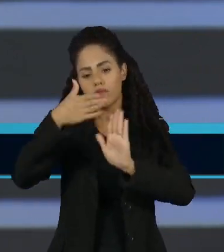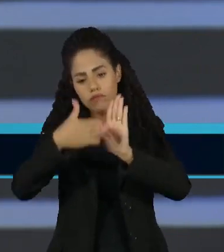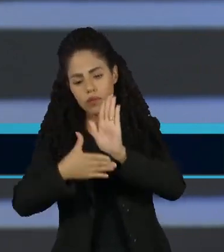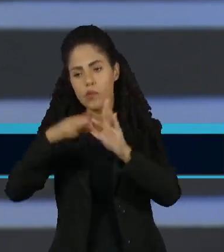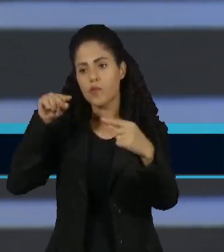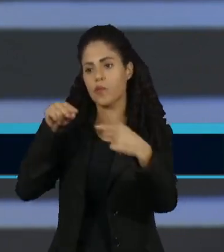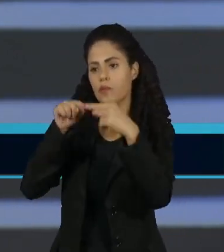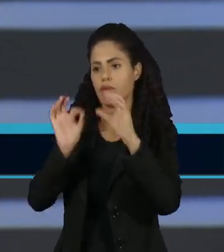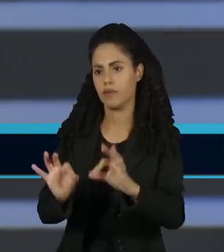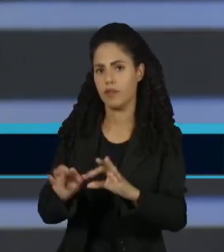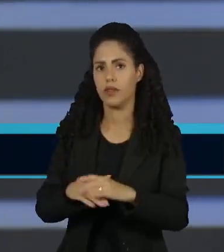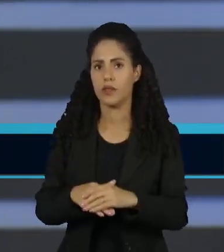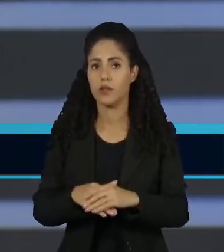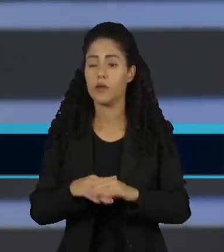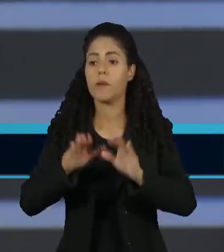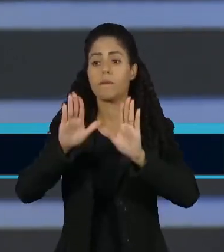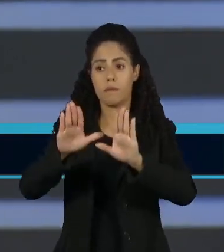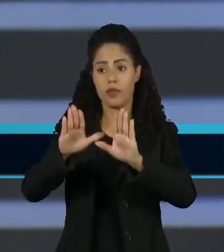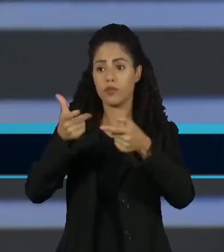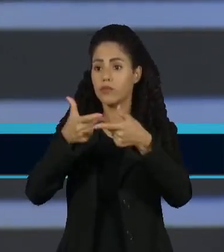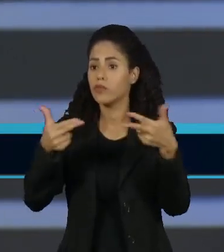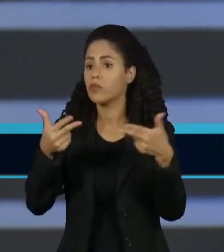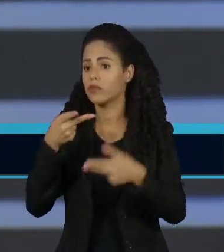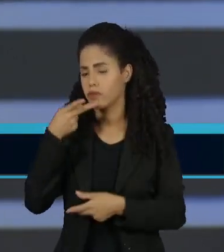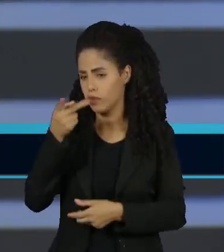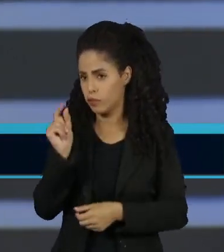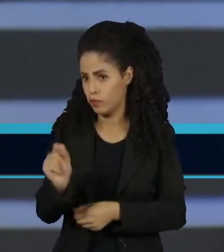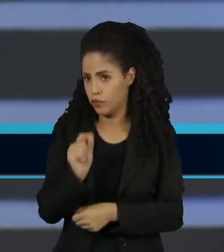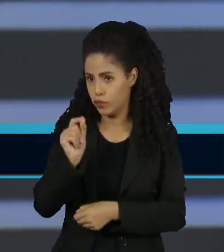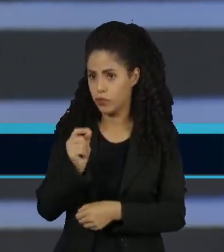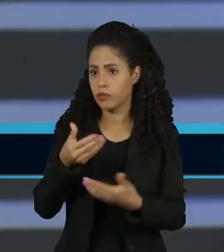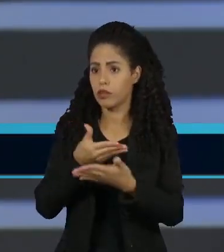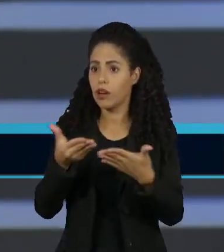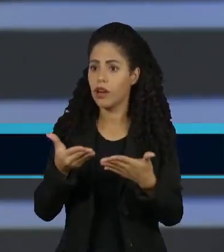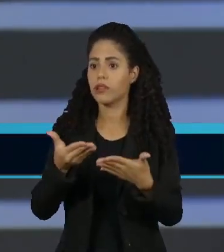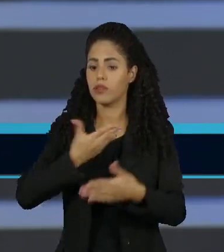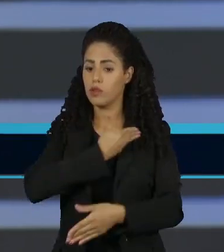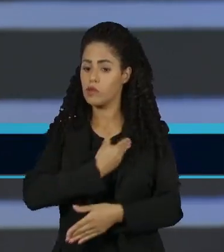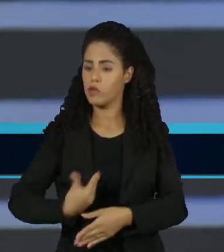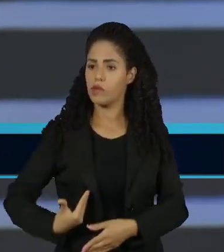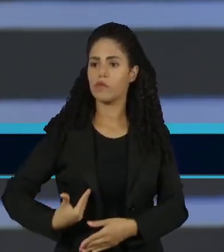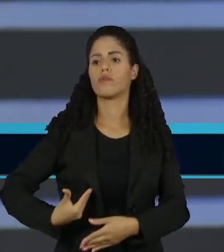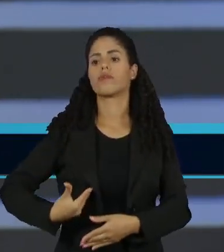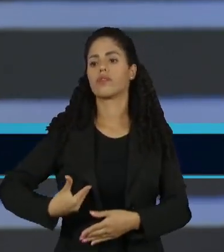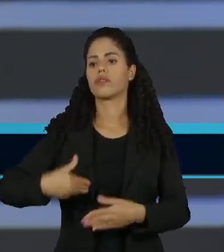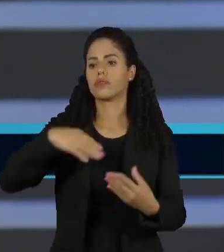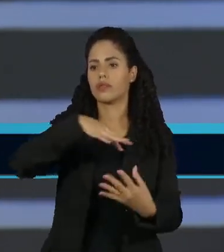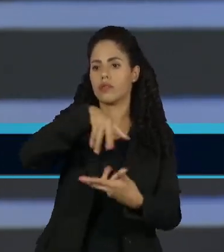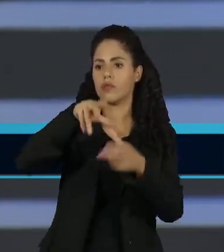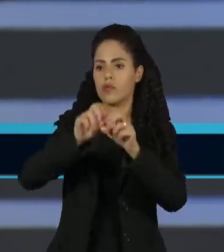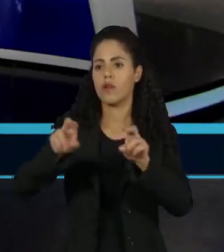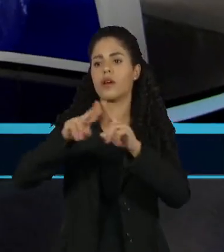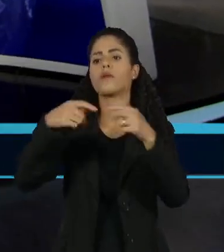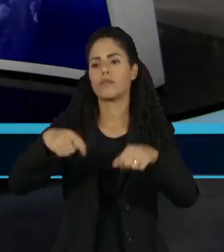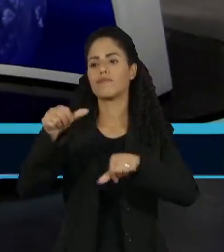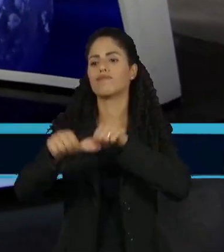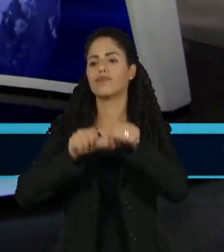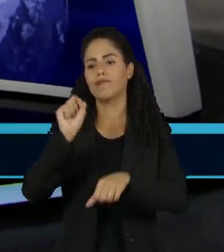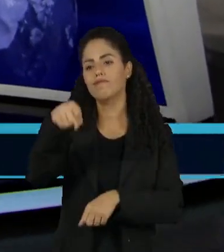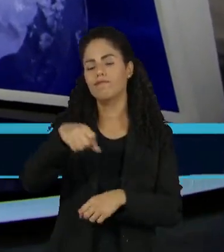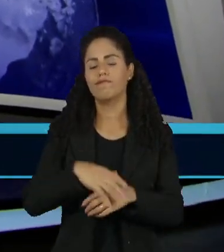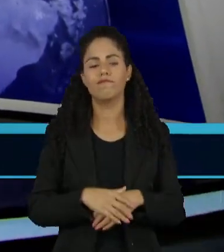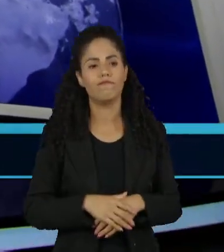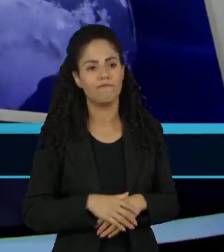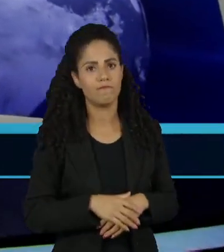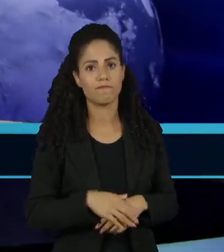desses espaços. E se há algo que pode ser dito, é de que essa governança global precisa mudar. Doutor Saldiva,